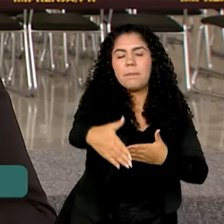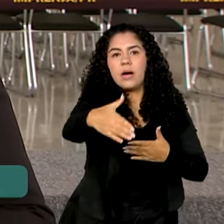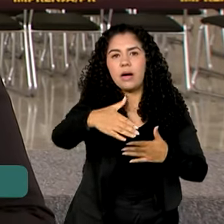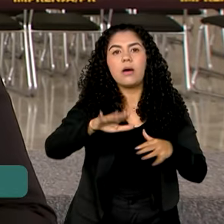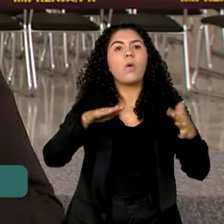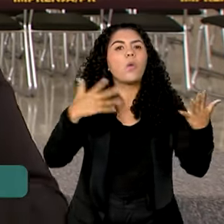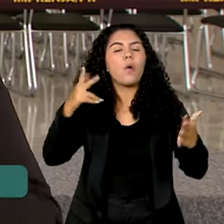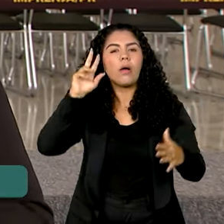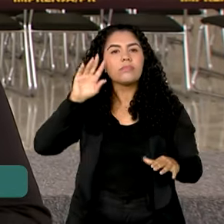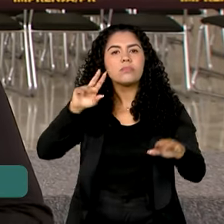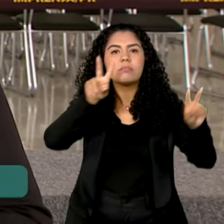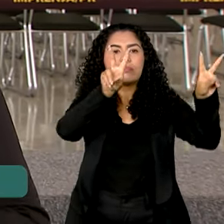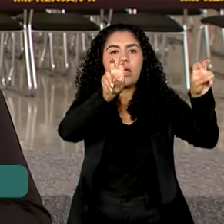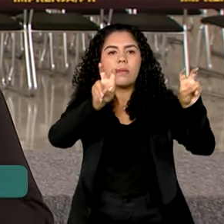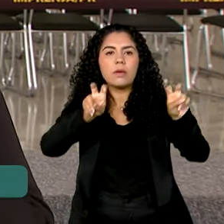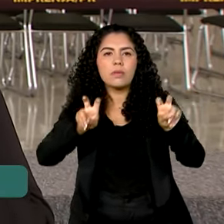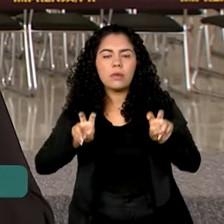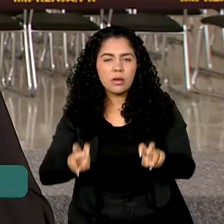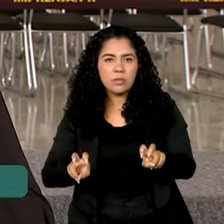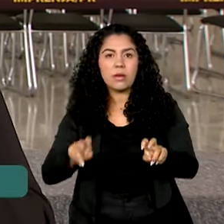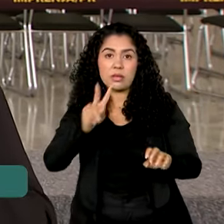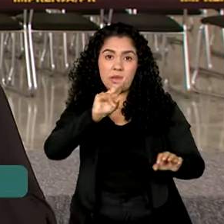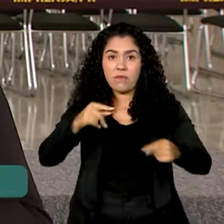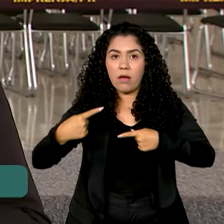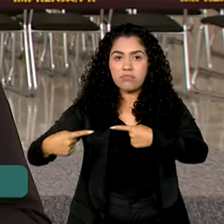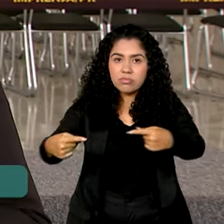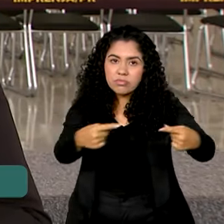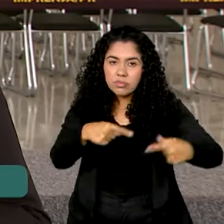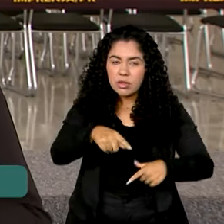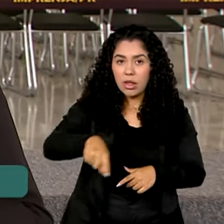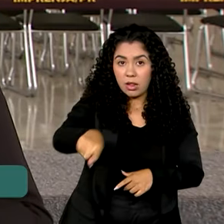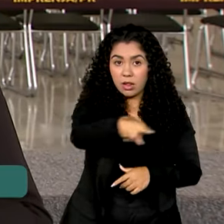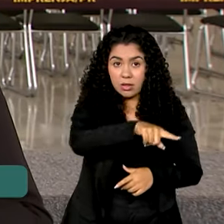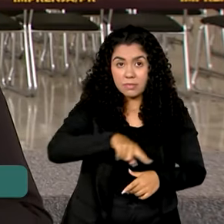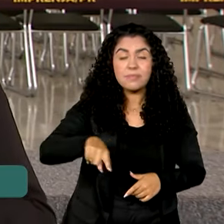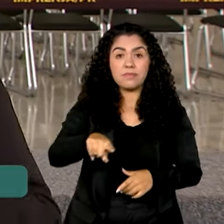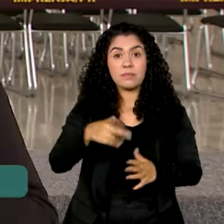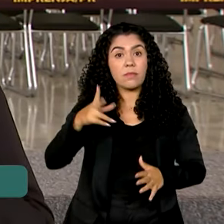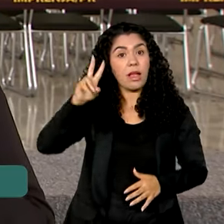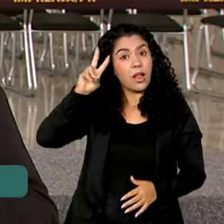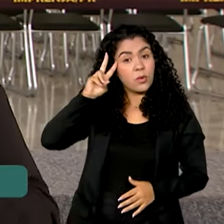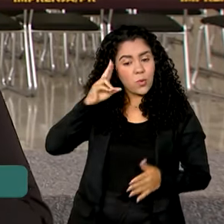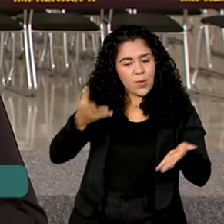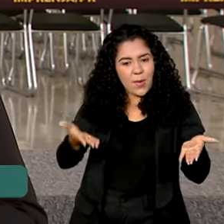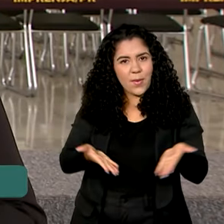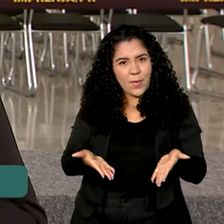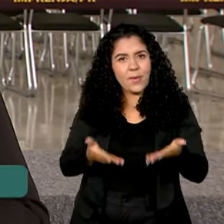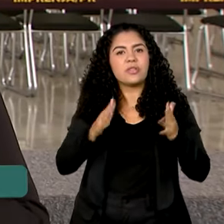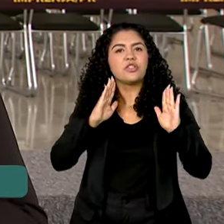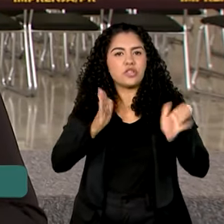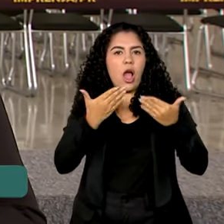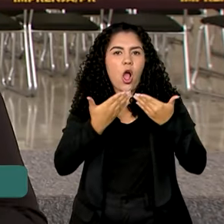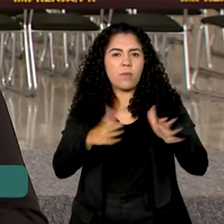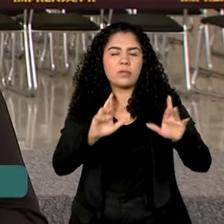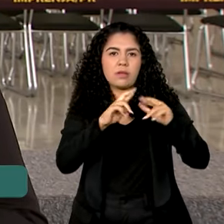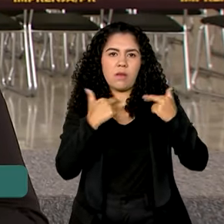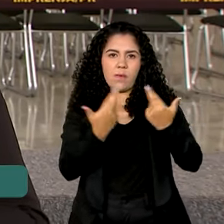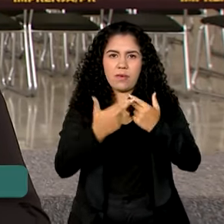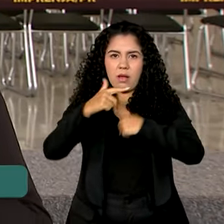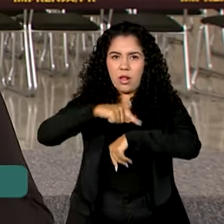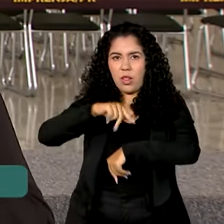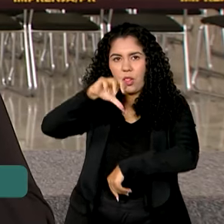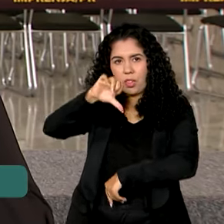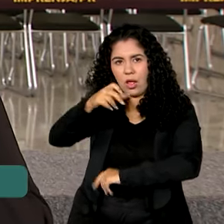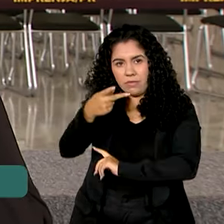pautas prioritárias, o que deve ser debatido por lá. E nesse encontro desta segunda-feira, esse encontro já começou, começou às nove da manhã